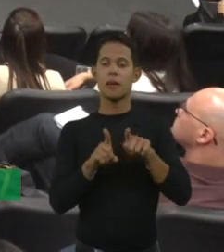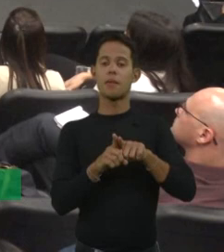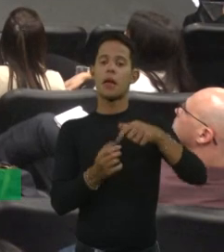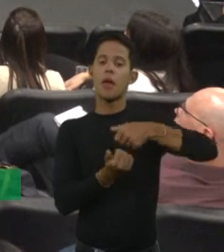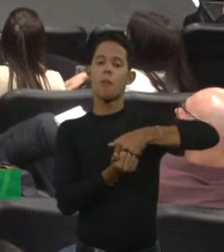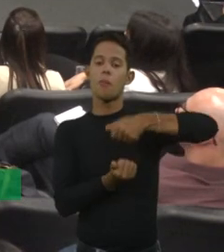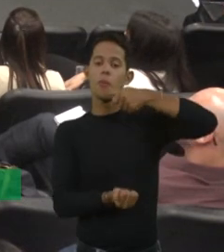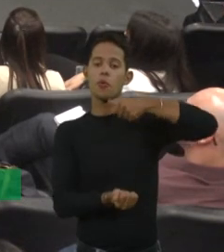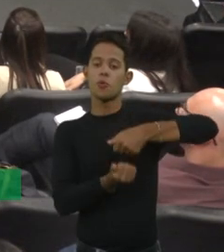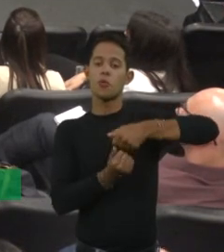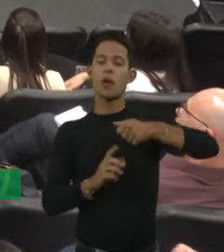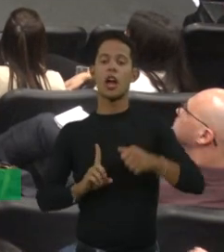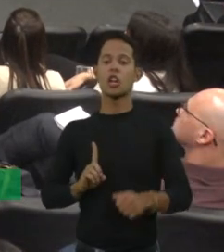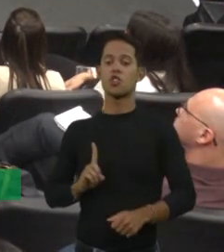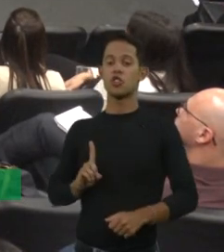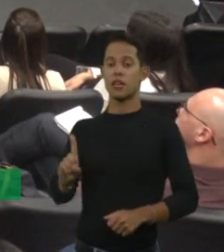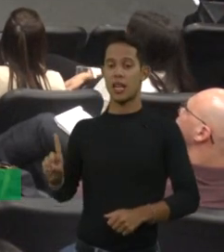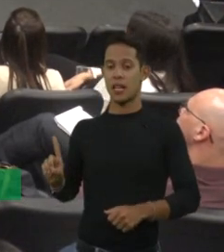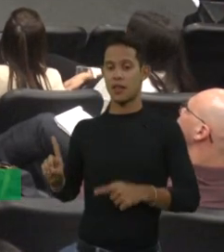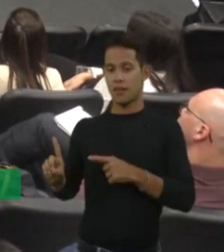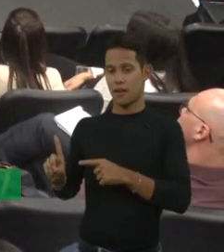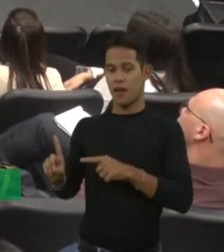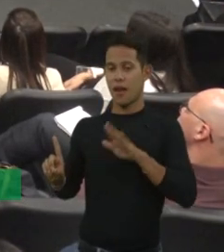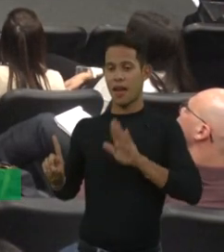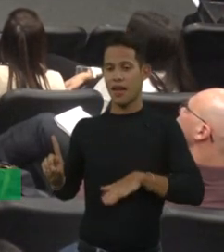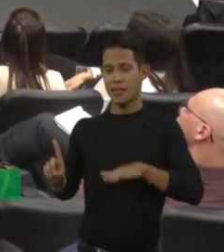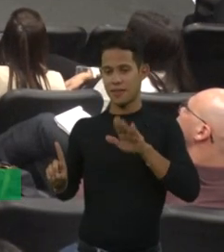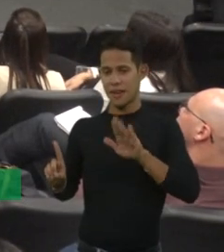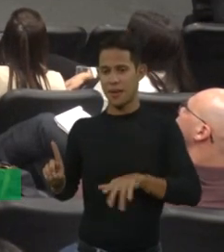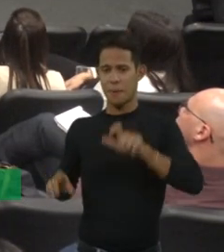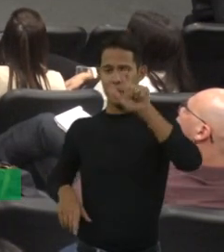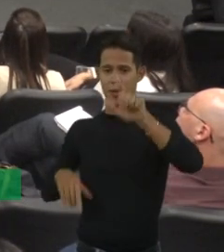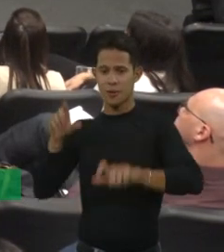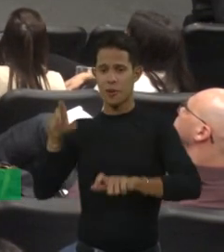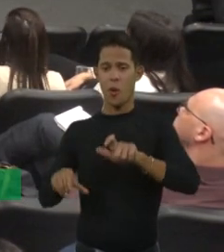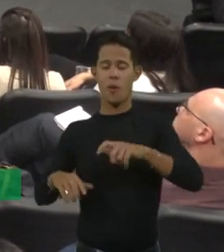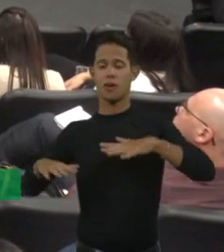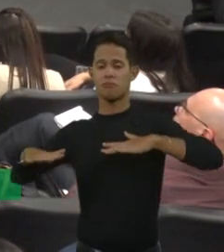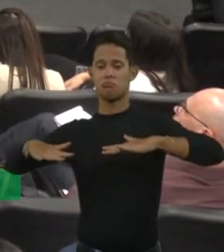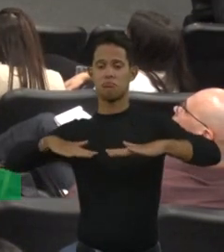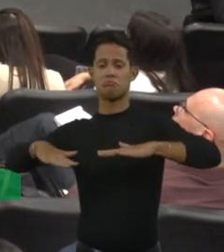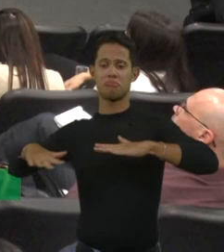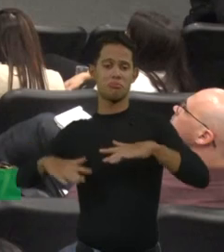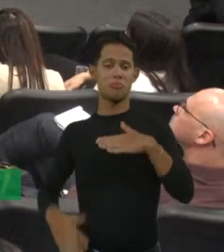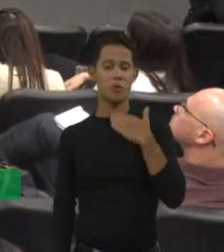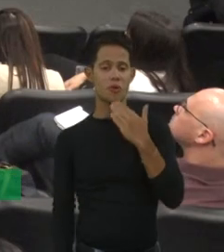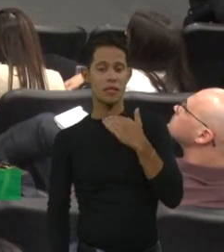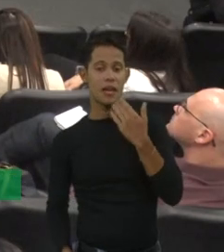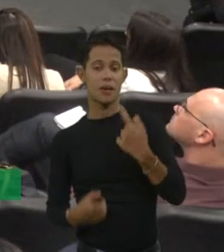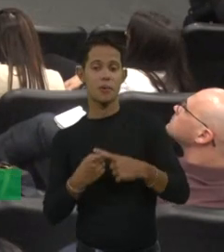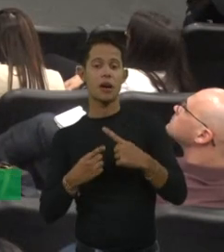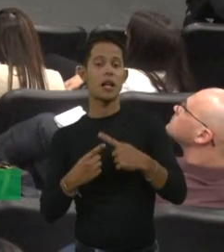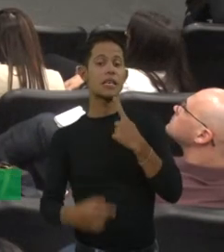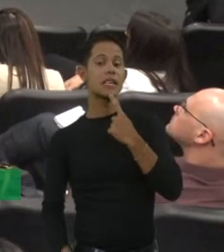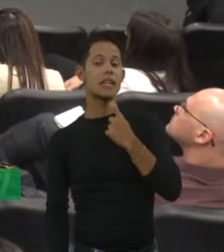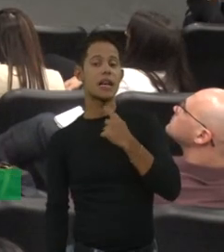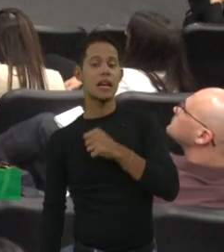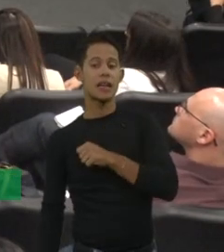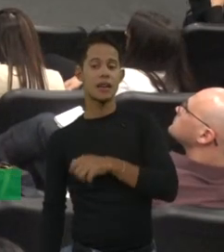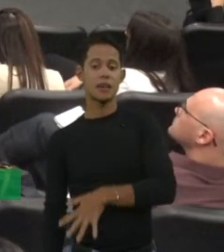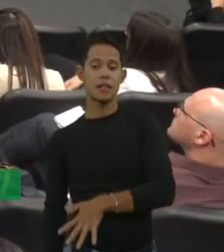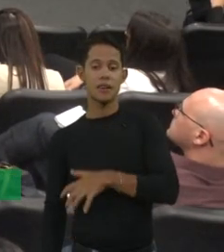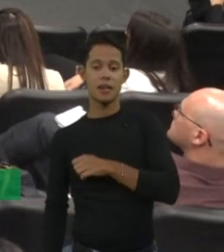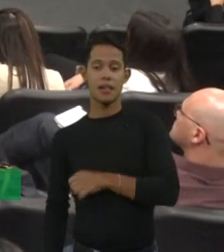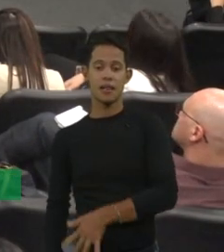E à direita, o paciente tem muita dificuldade de flexão, porque sangra aqui nessa região, e muitas vezes pode ser confundido com o